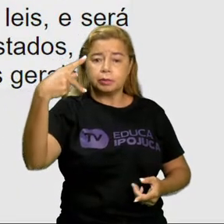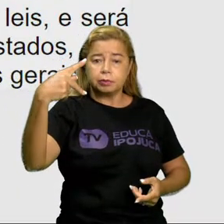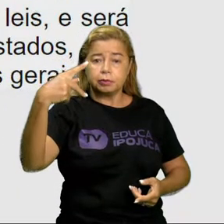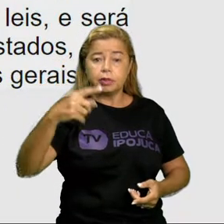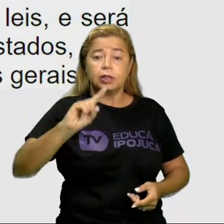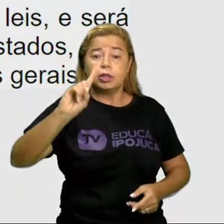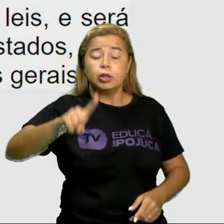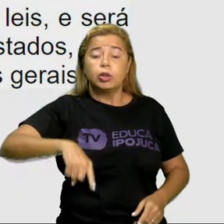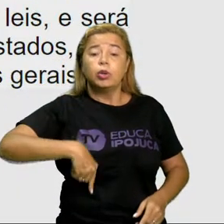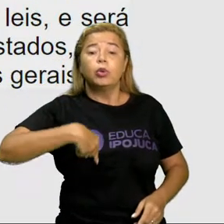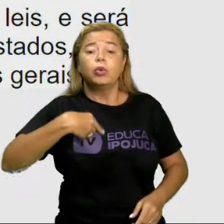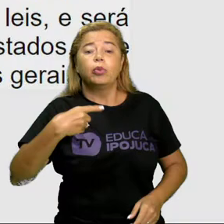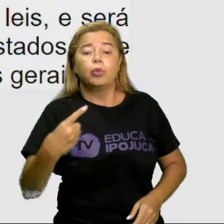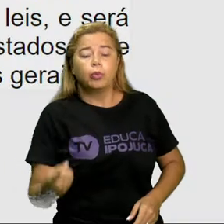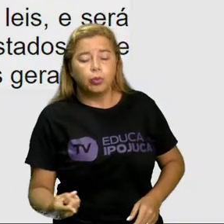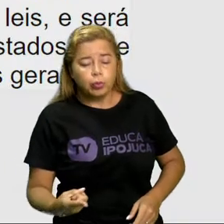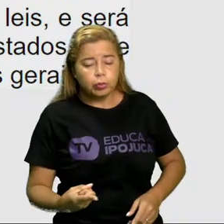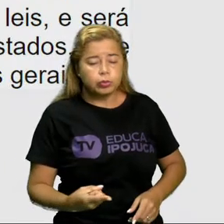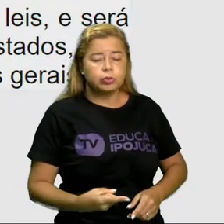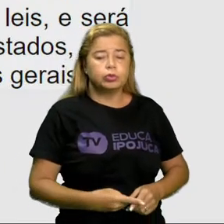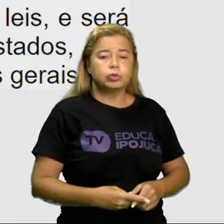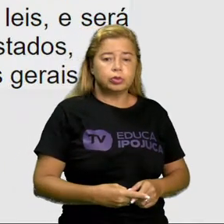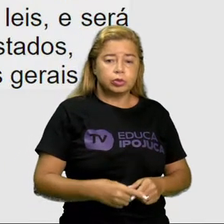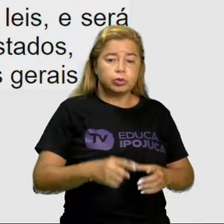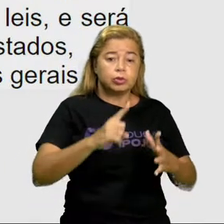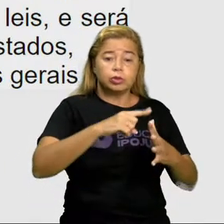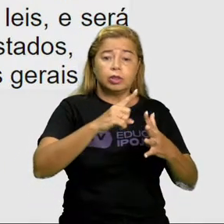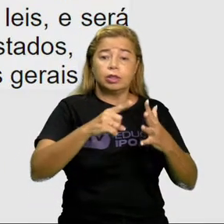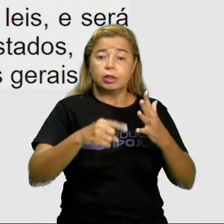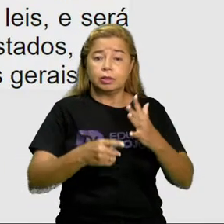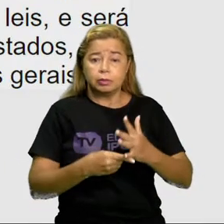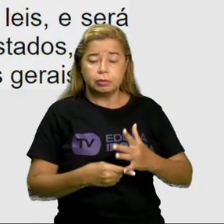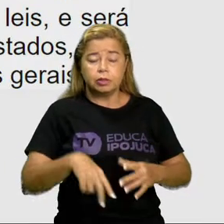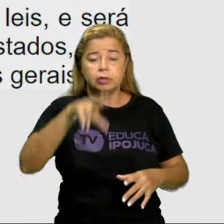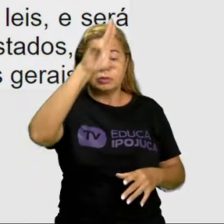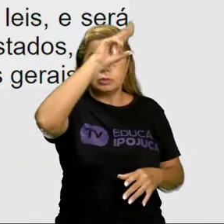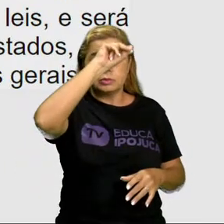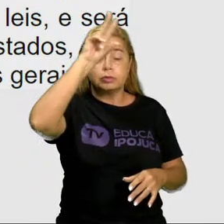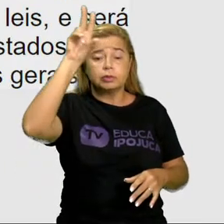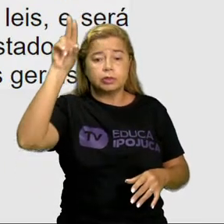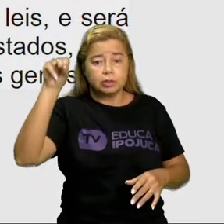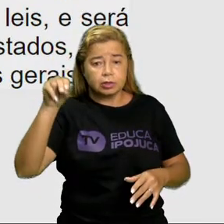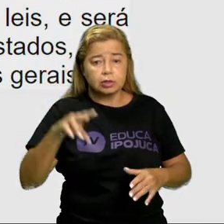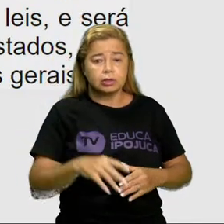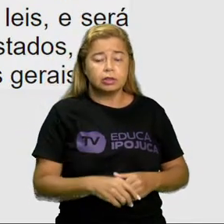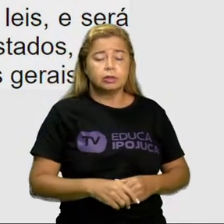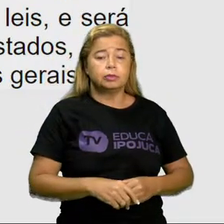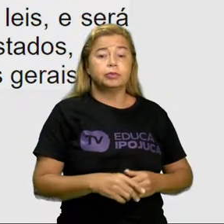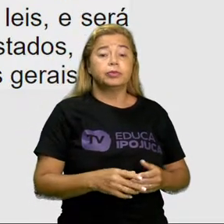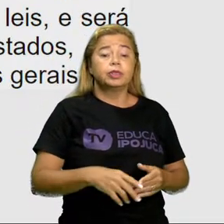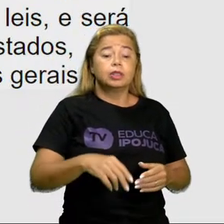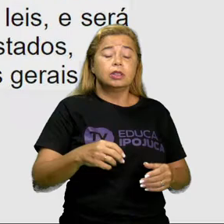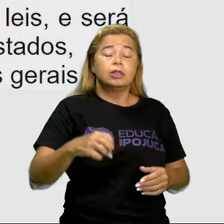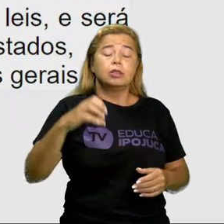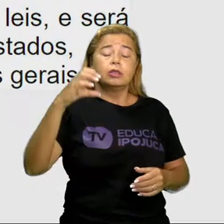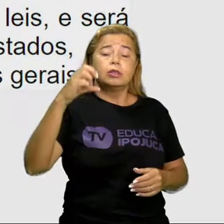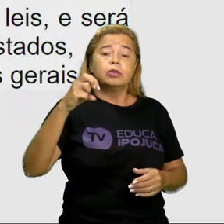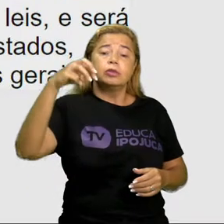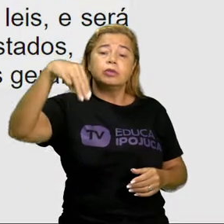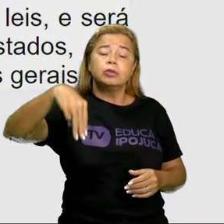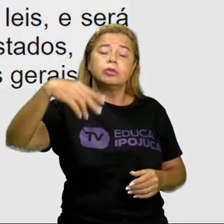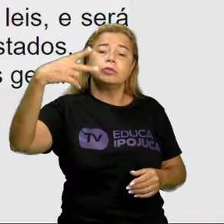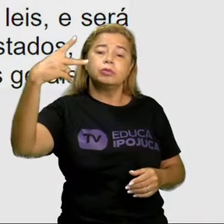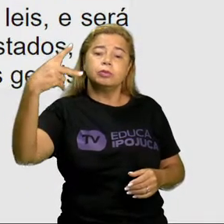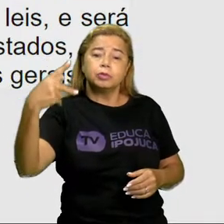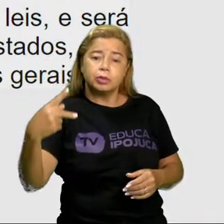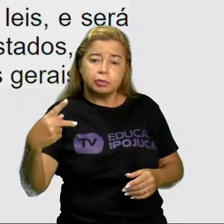outro órgão também do município. Já o Ministério Público, ele é uma instituição permanente e essencial à função